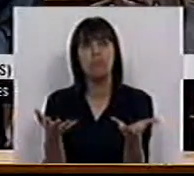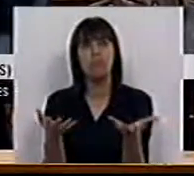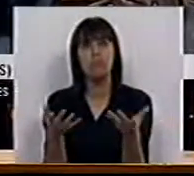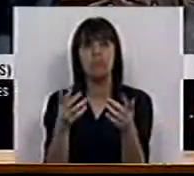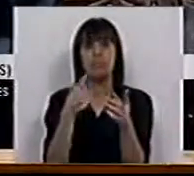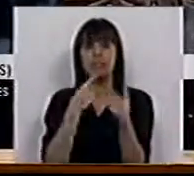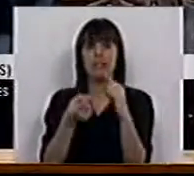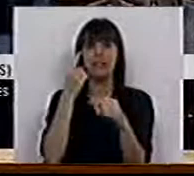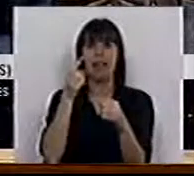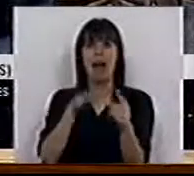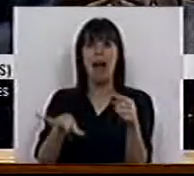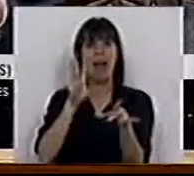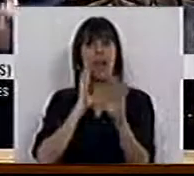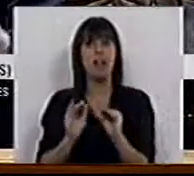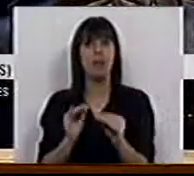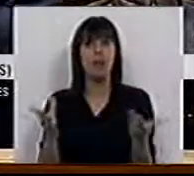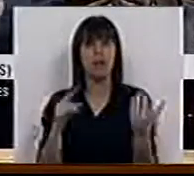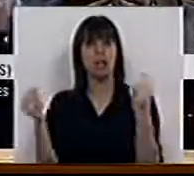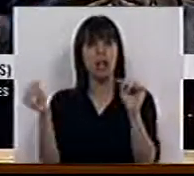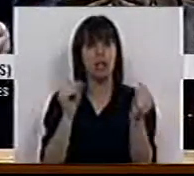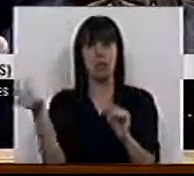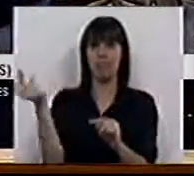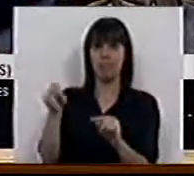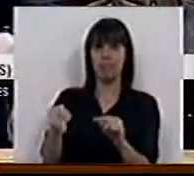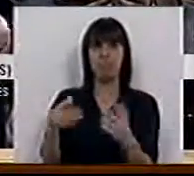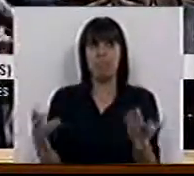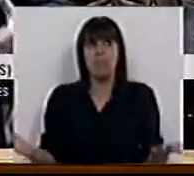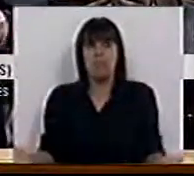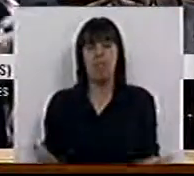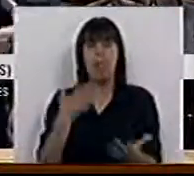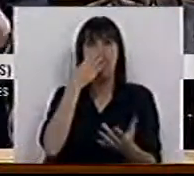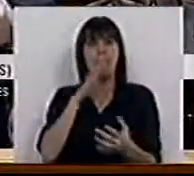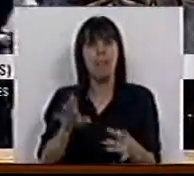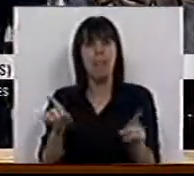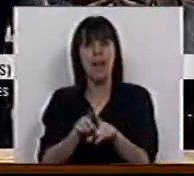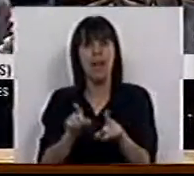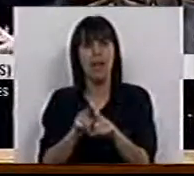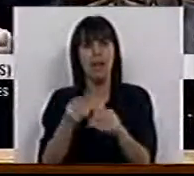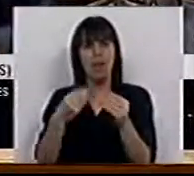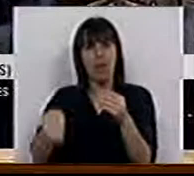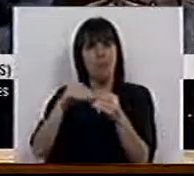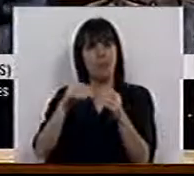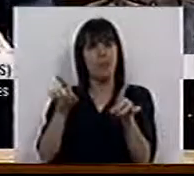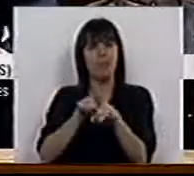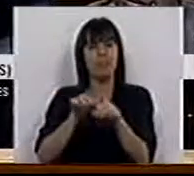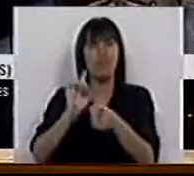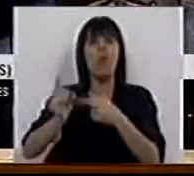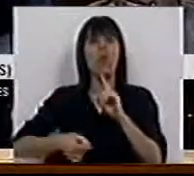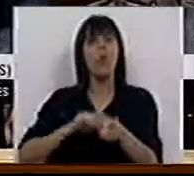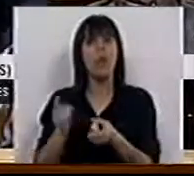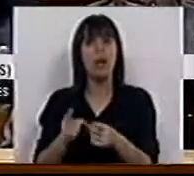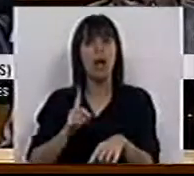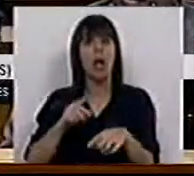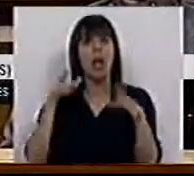hiperbólico, da área da educação neste debate parece um enxerto àquilo que era